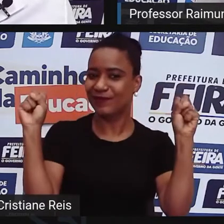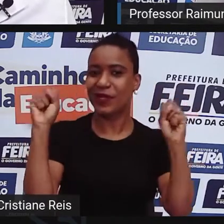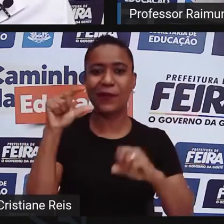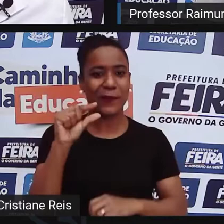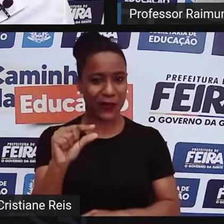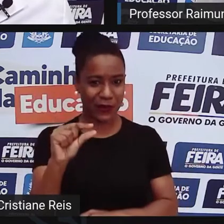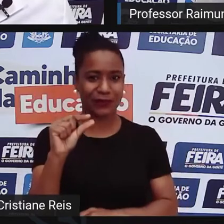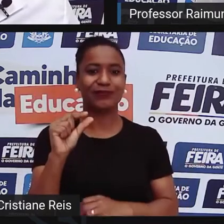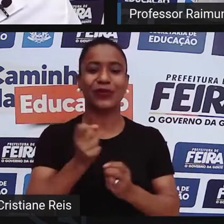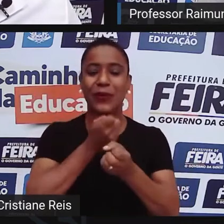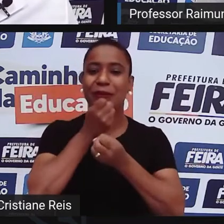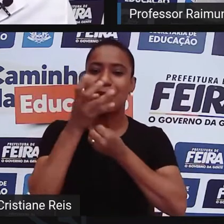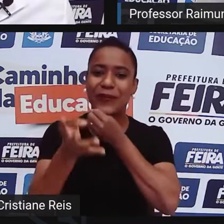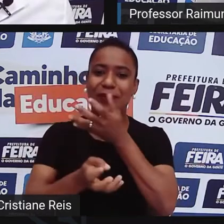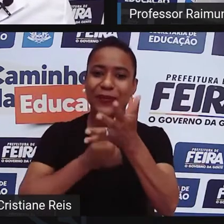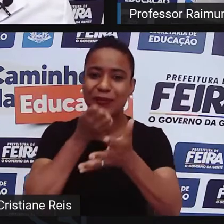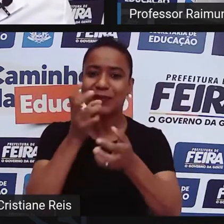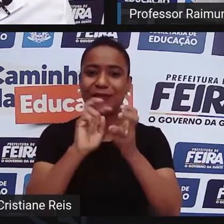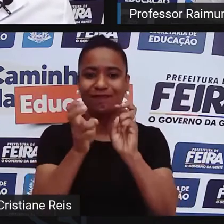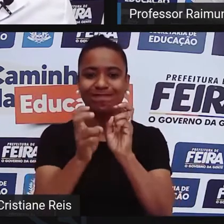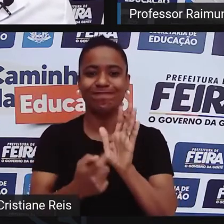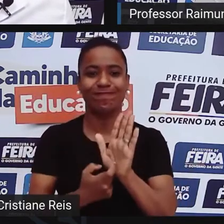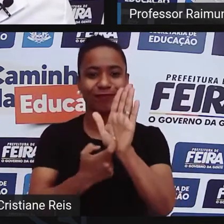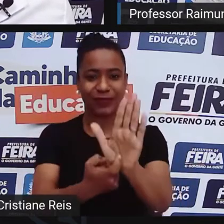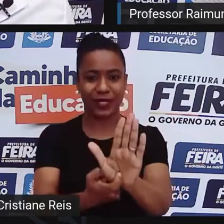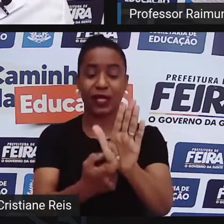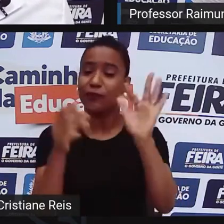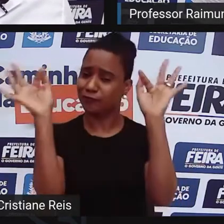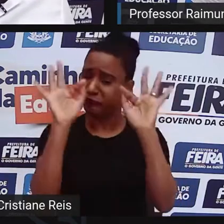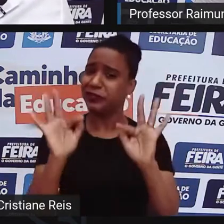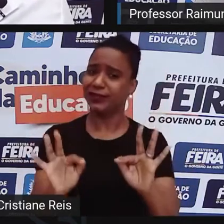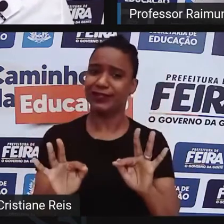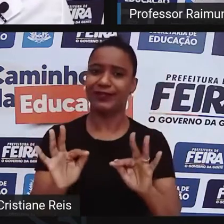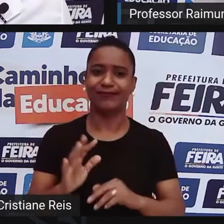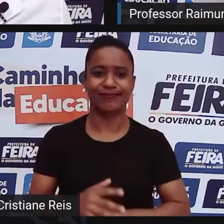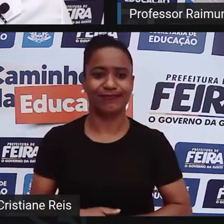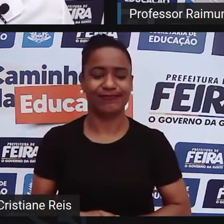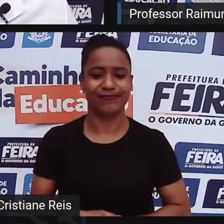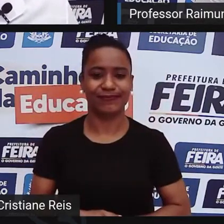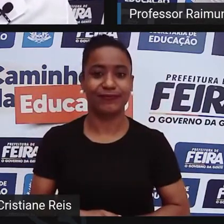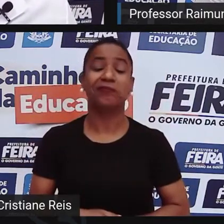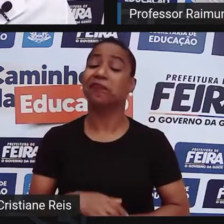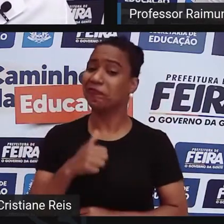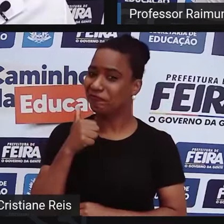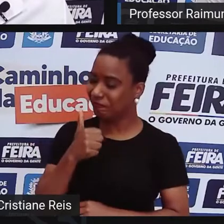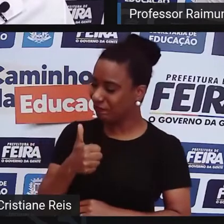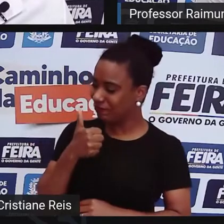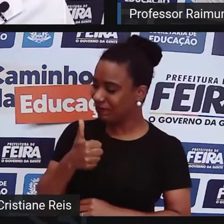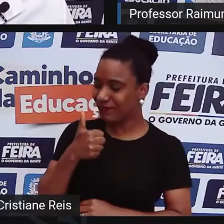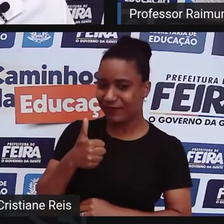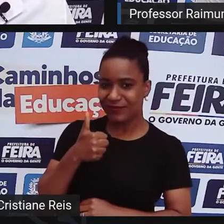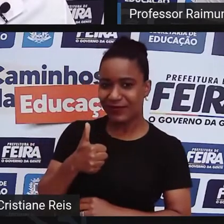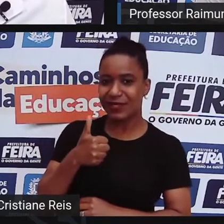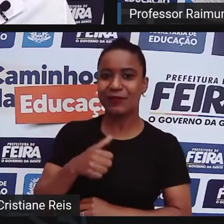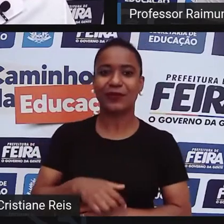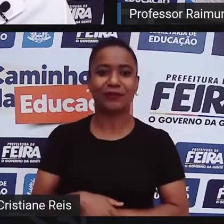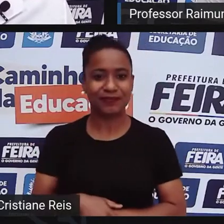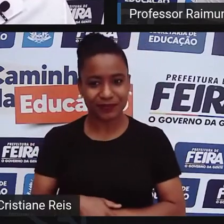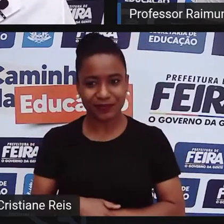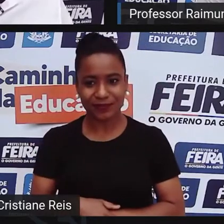expressando. Então, eu sou muito feliz por isso, Felipe. Beleza. E você observa que,